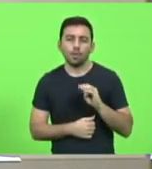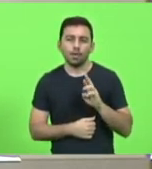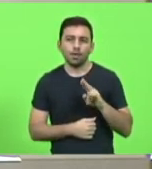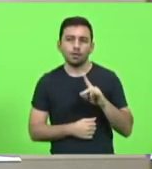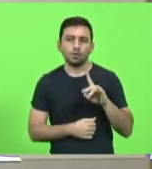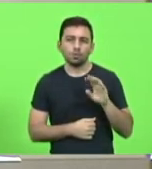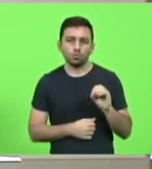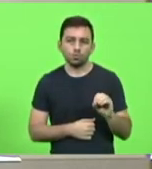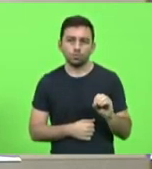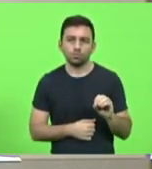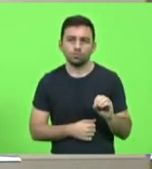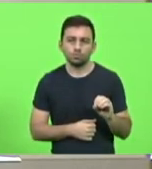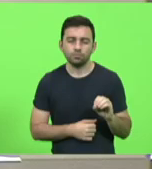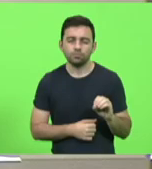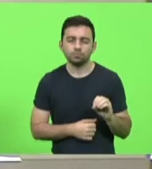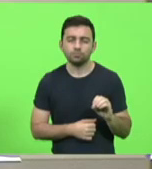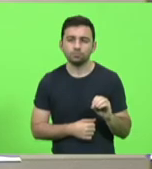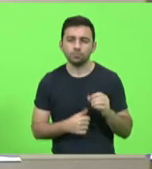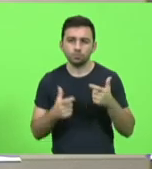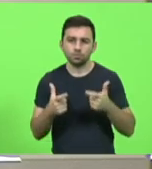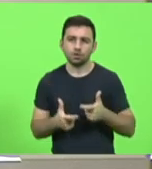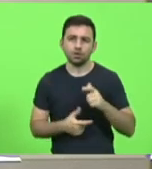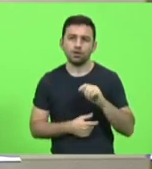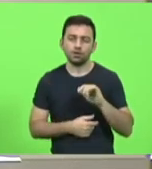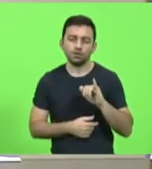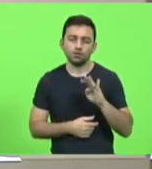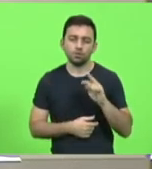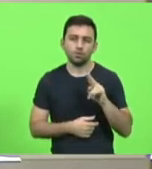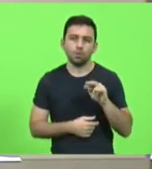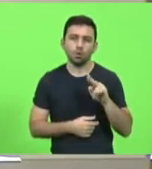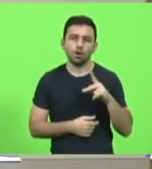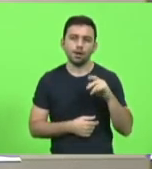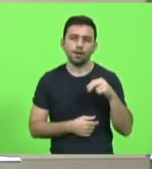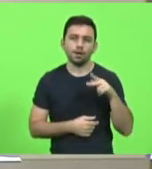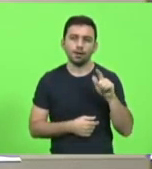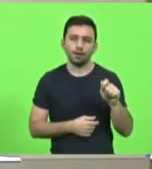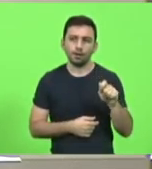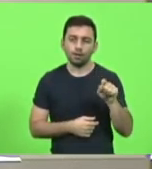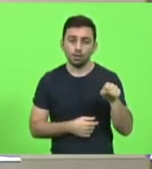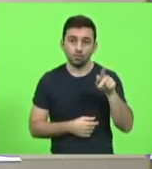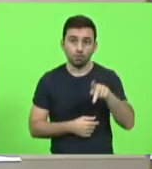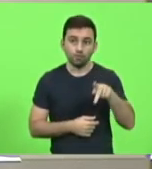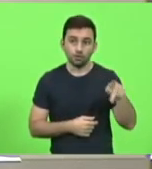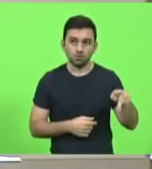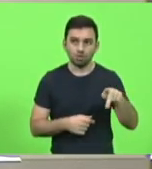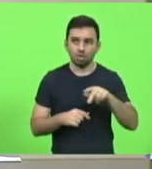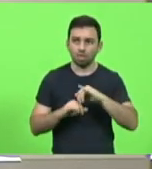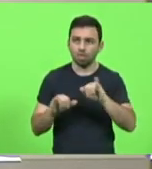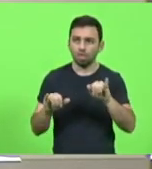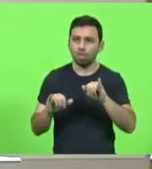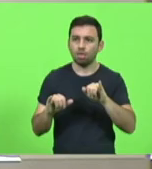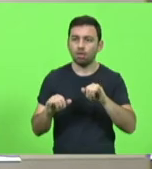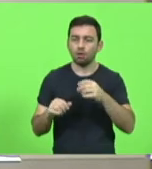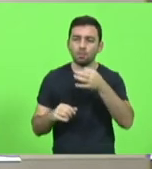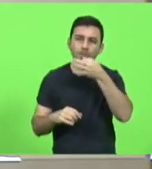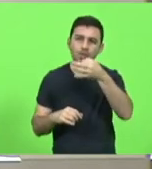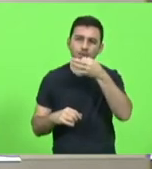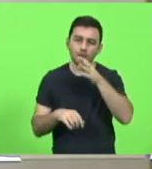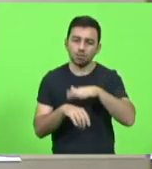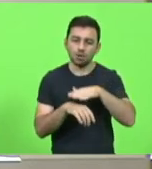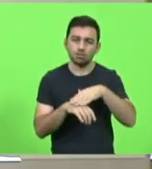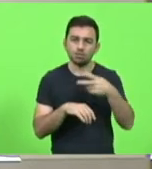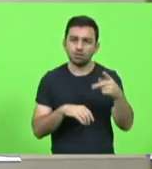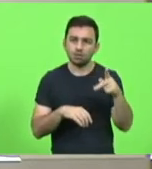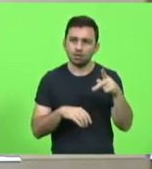no município de Ituporanga, de um professor que expôs os alunos as suas opiniões políticas